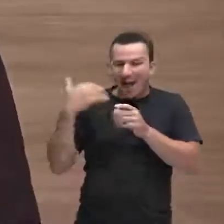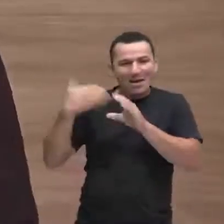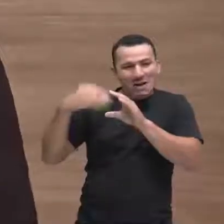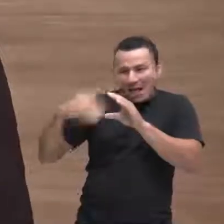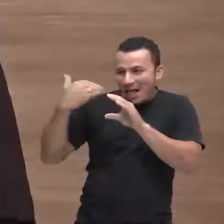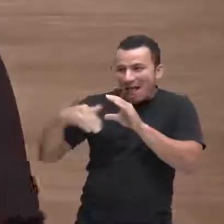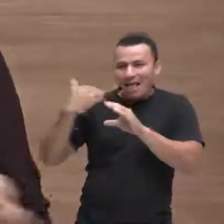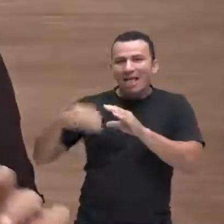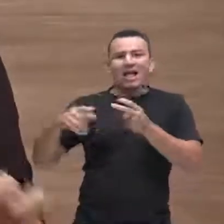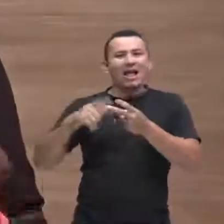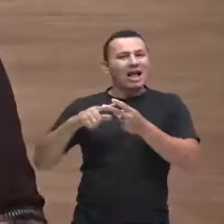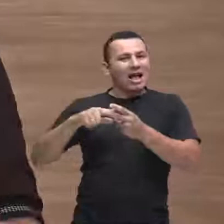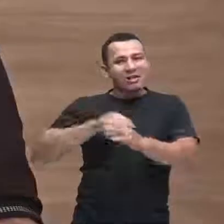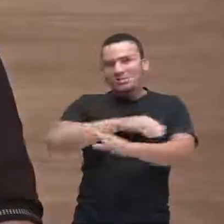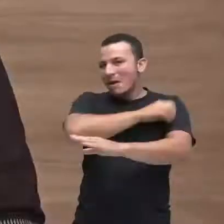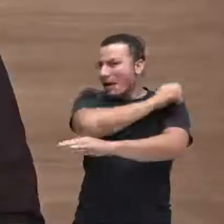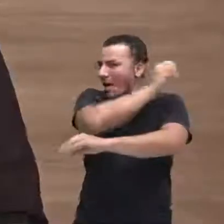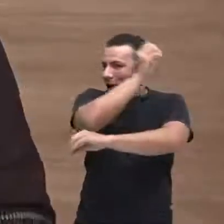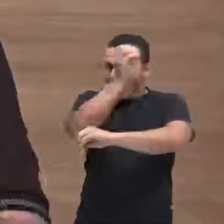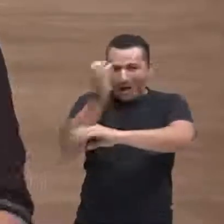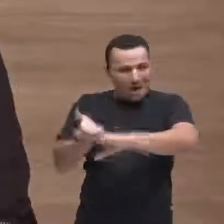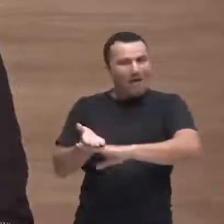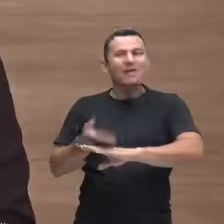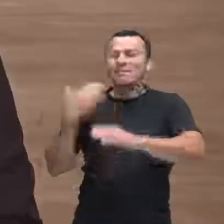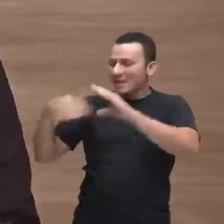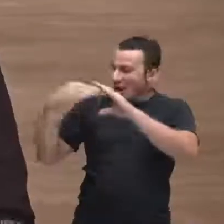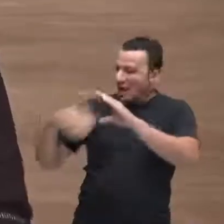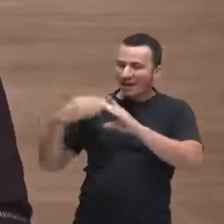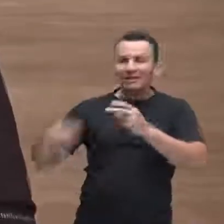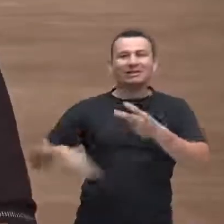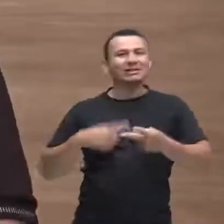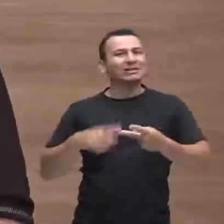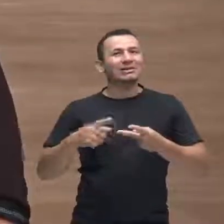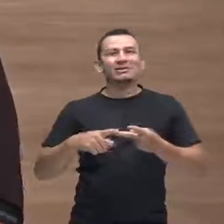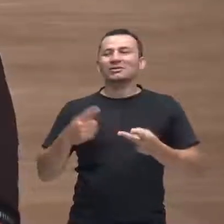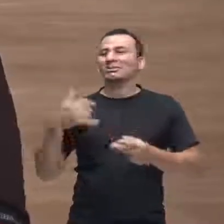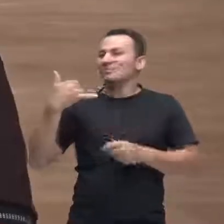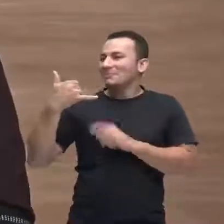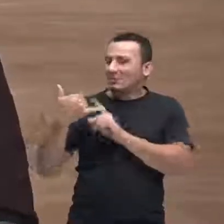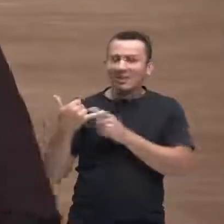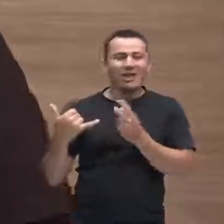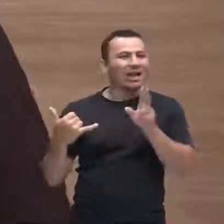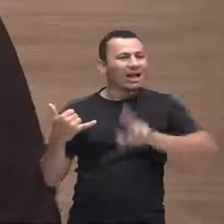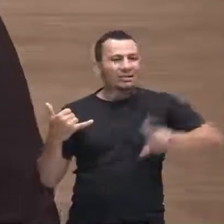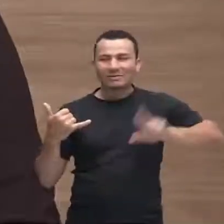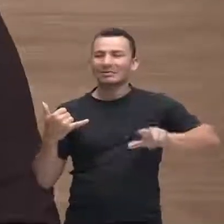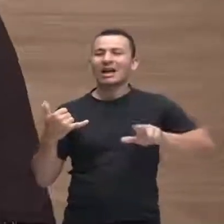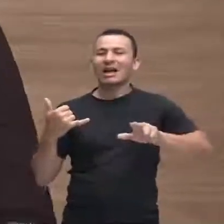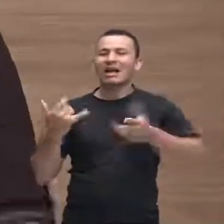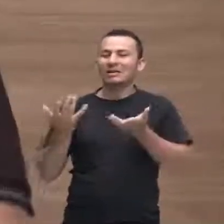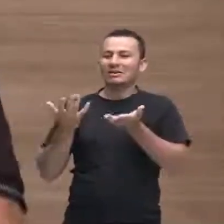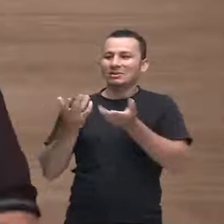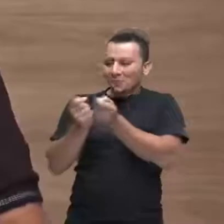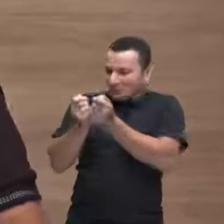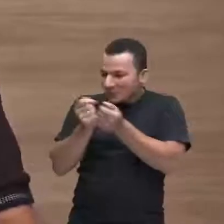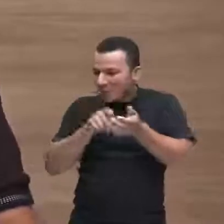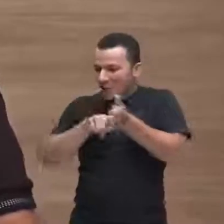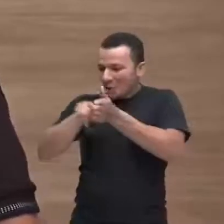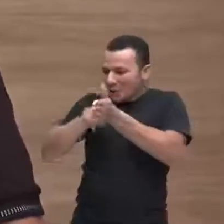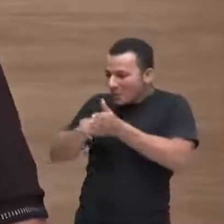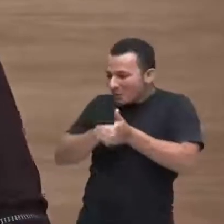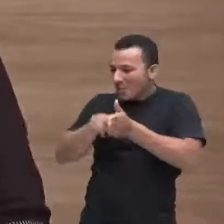passam a noite no celular mandando mensagem eles passam a noite no celular vasculhando a